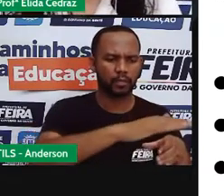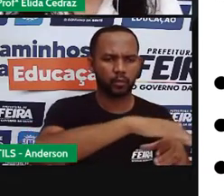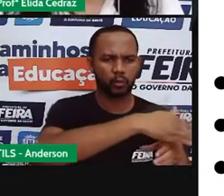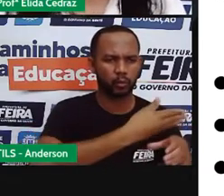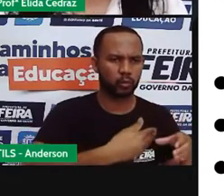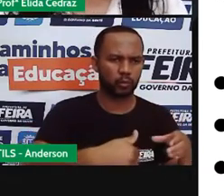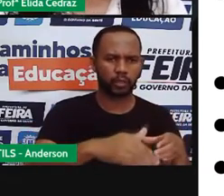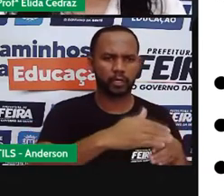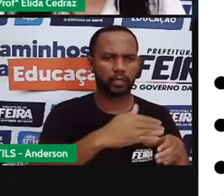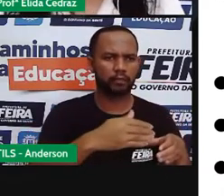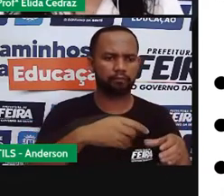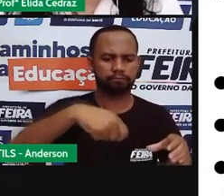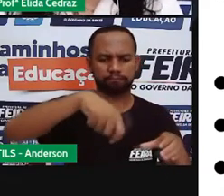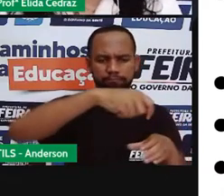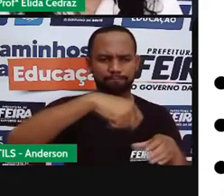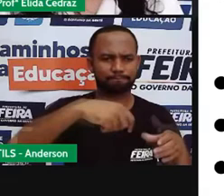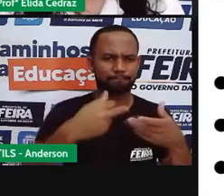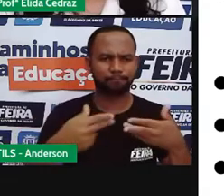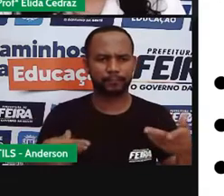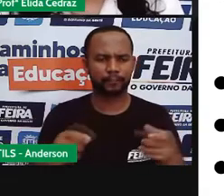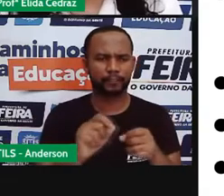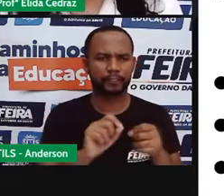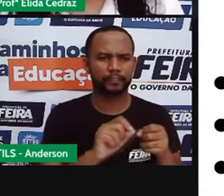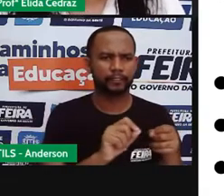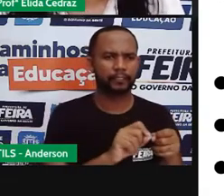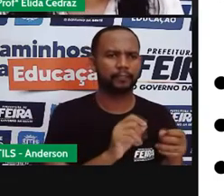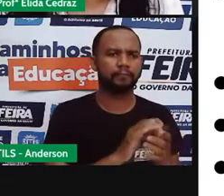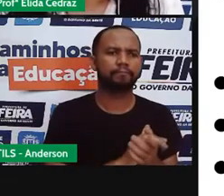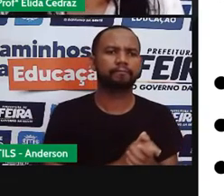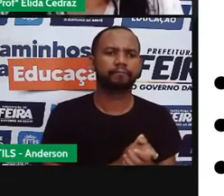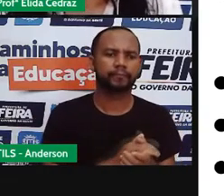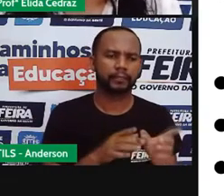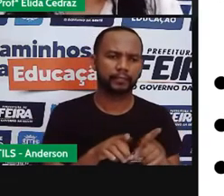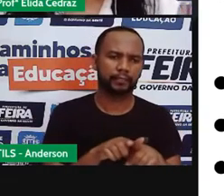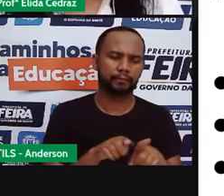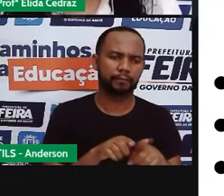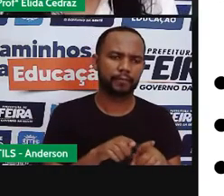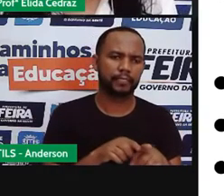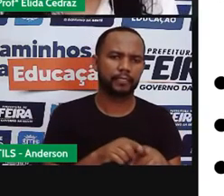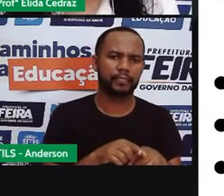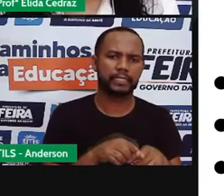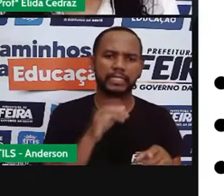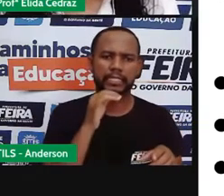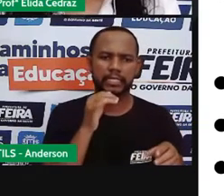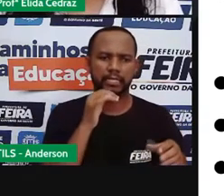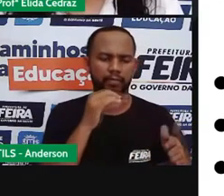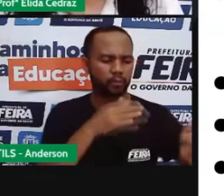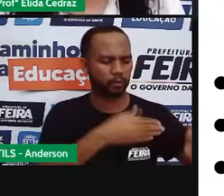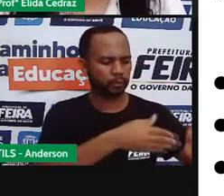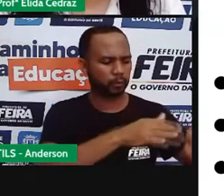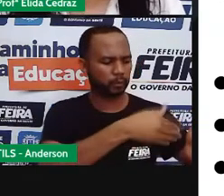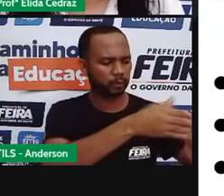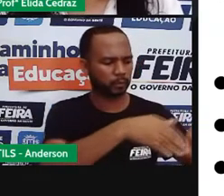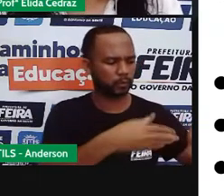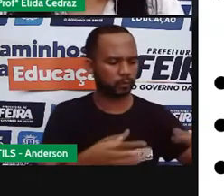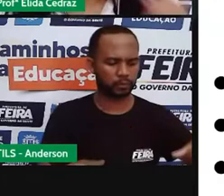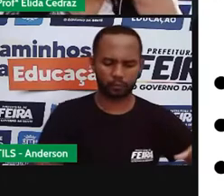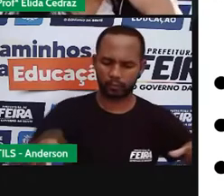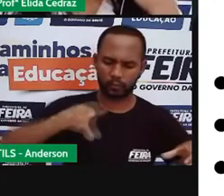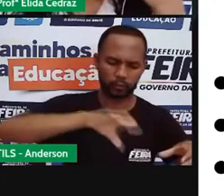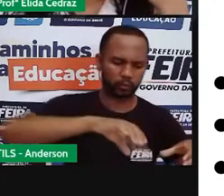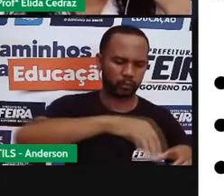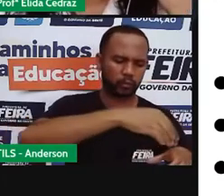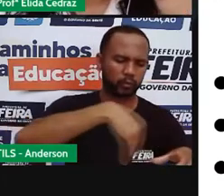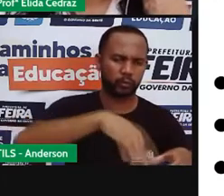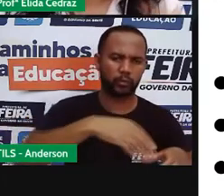o ingrediente que o vai usar até mesmo para untar a forma, se você for utilizar uma forma para assar.